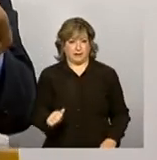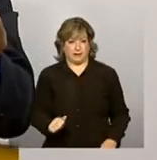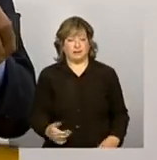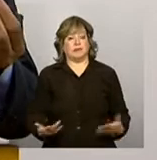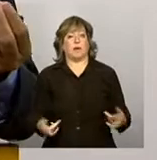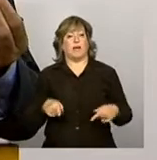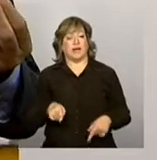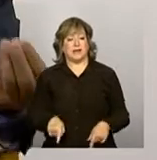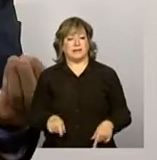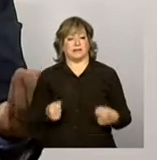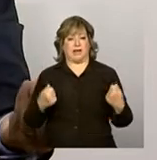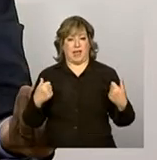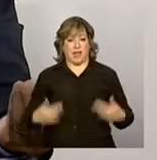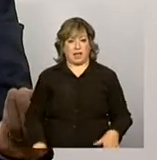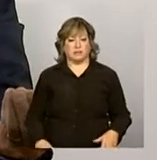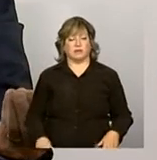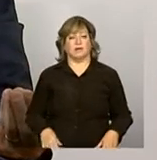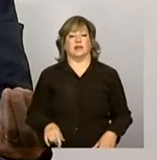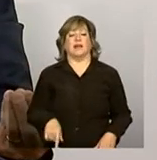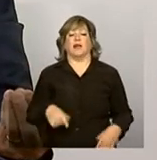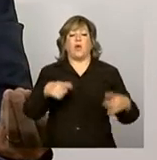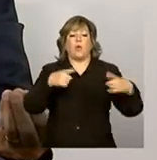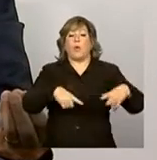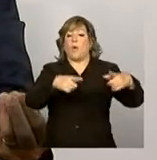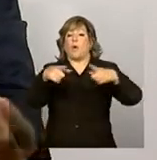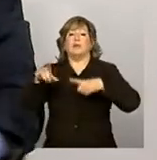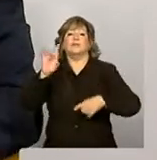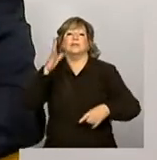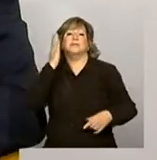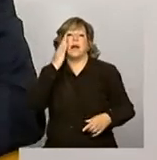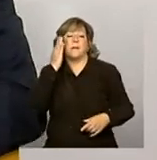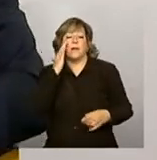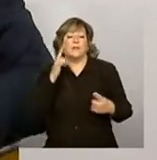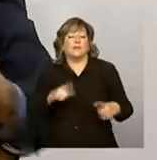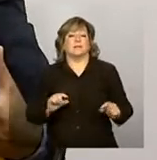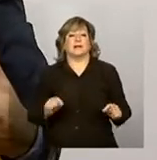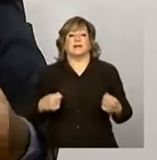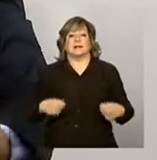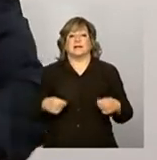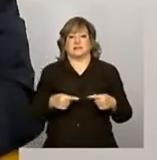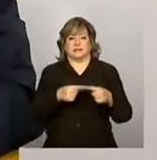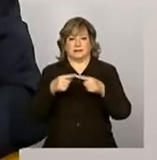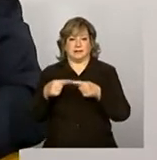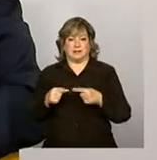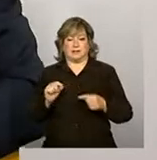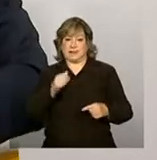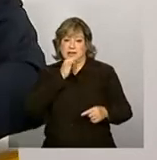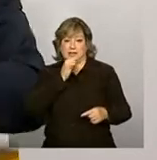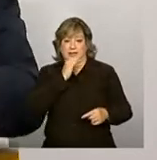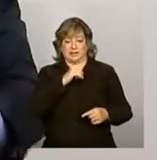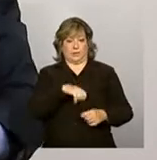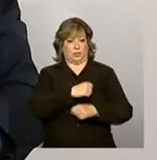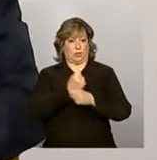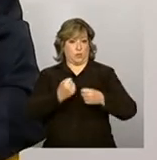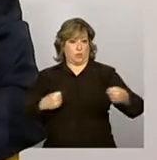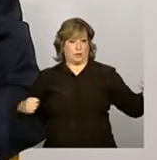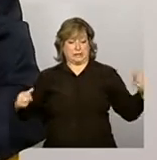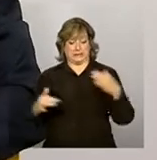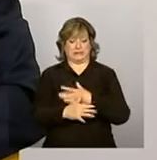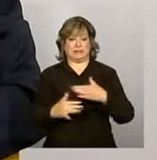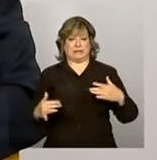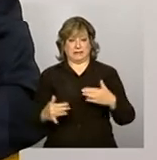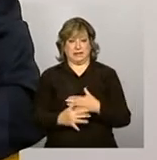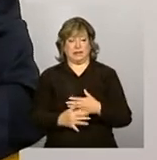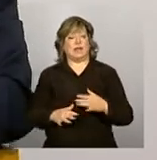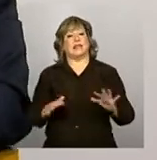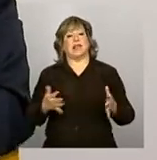é só a localidade que tem condição de saber. Já uma localidade grande, como, por exemplo, uma cidade grande, talvez